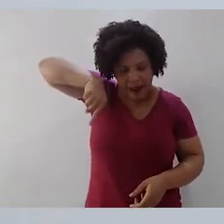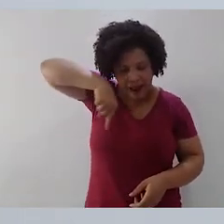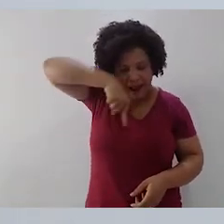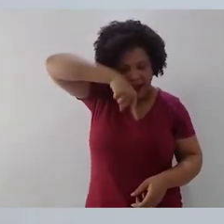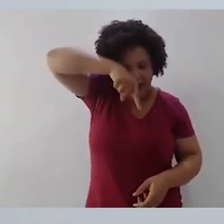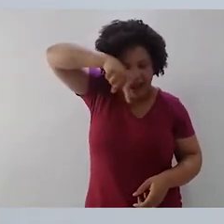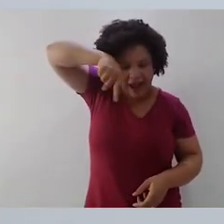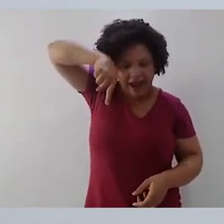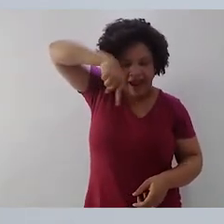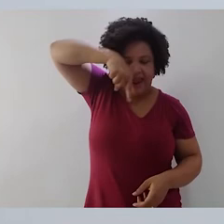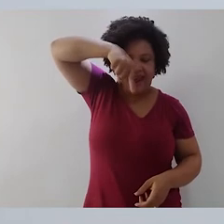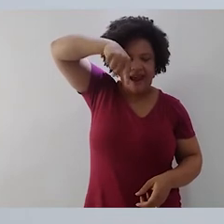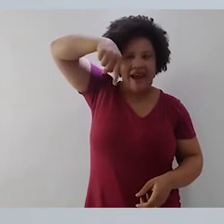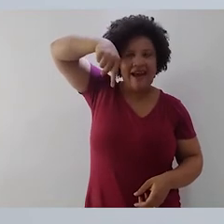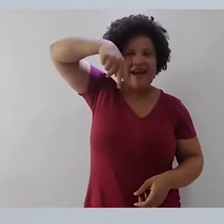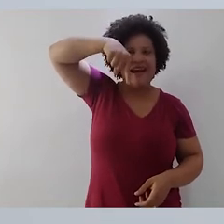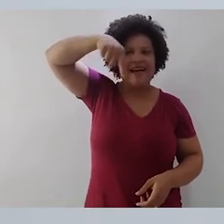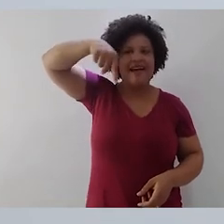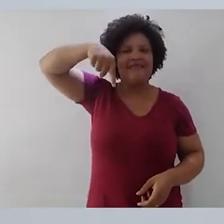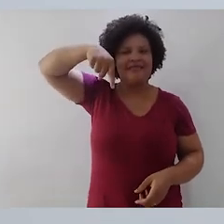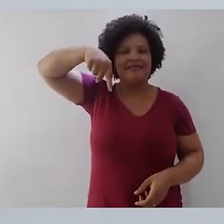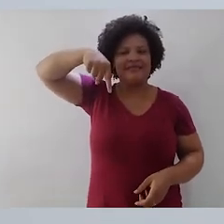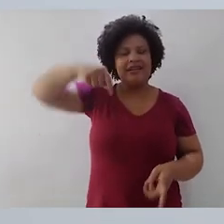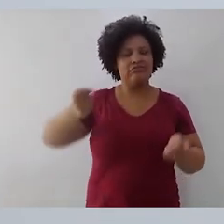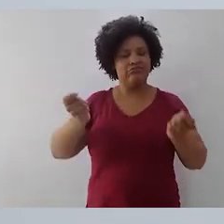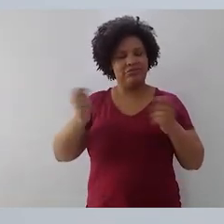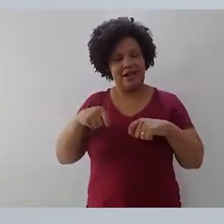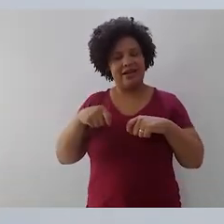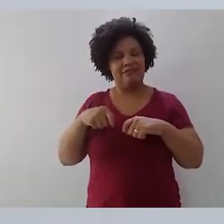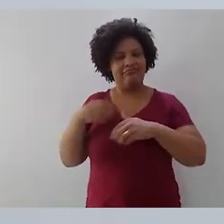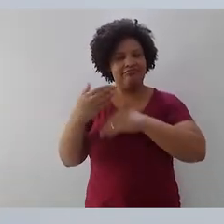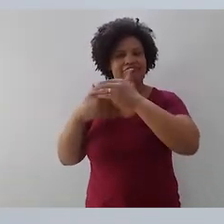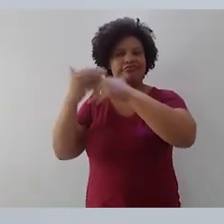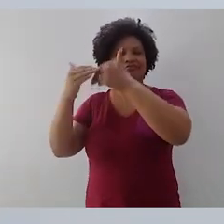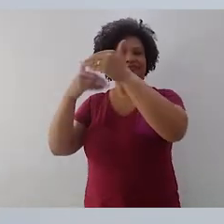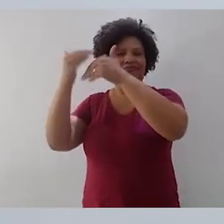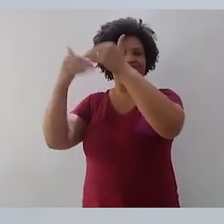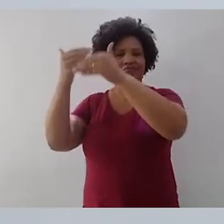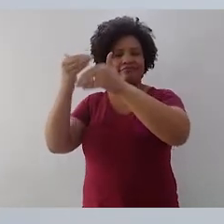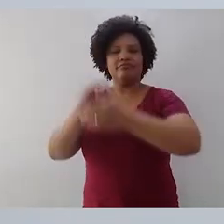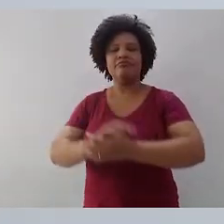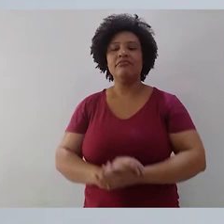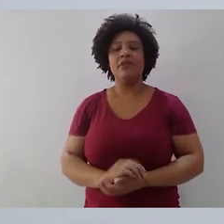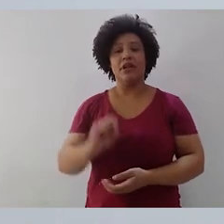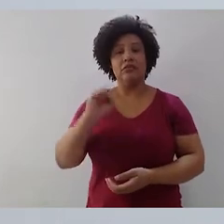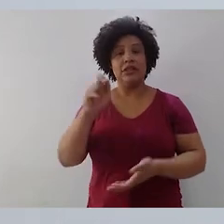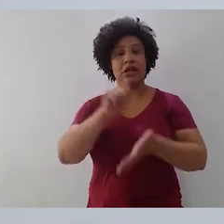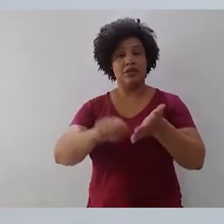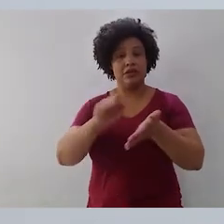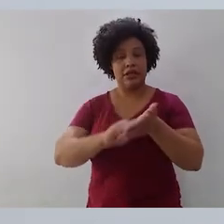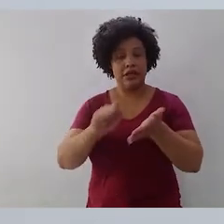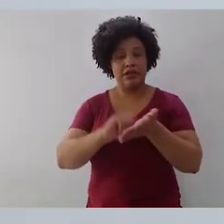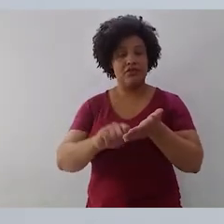mas já num estágio mais avançado de capacidade de elaboração. Ora, se eu escrevo e não penso